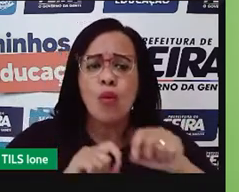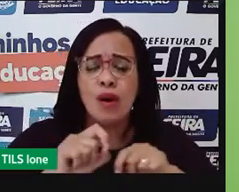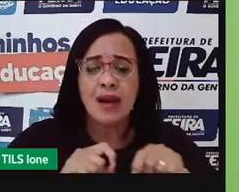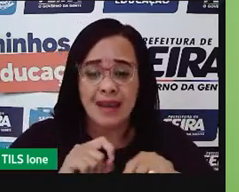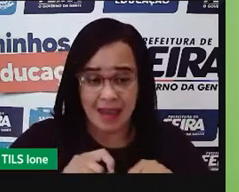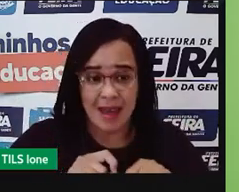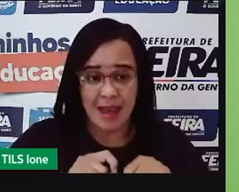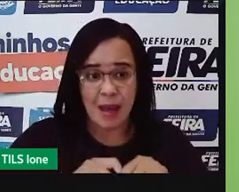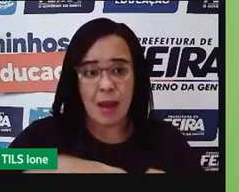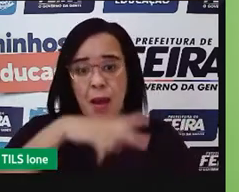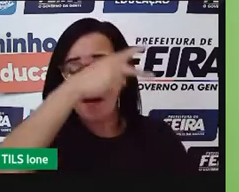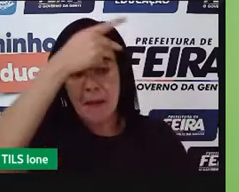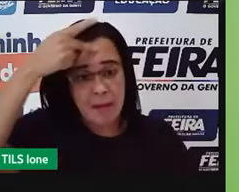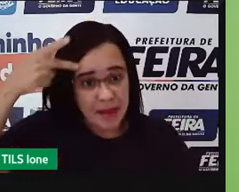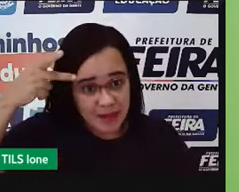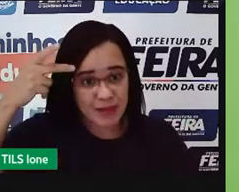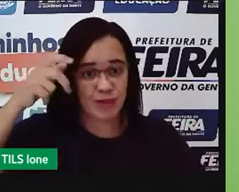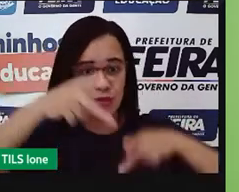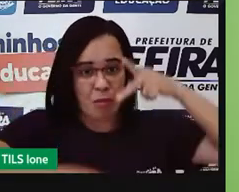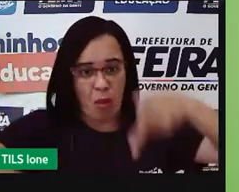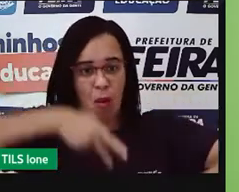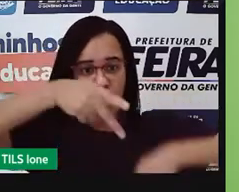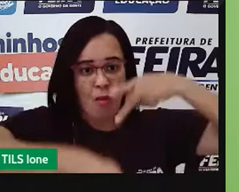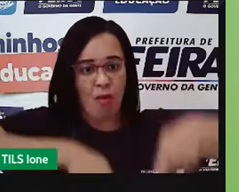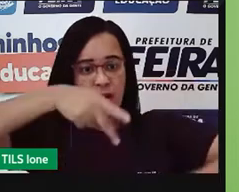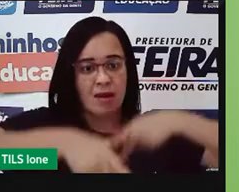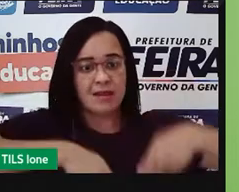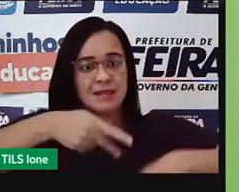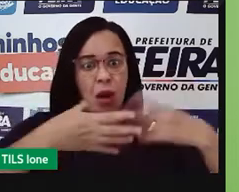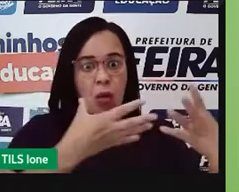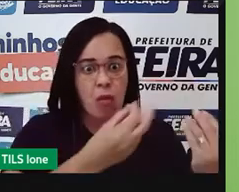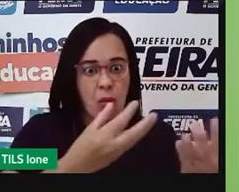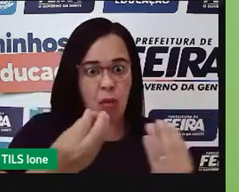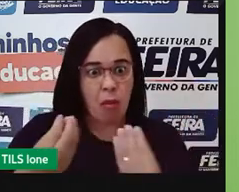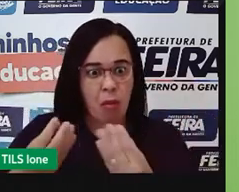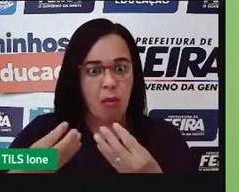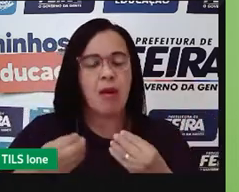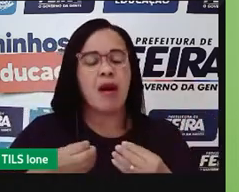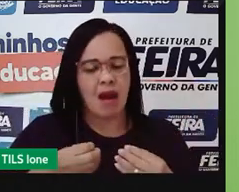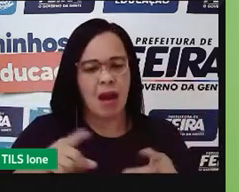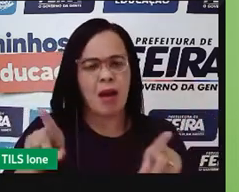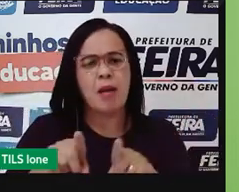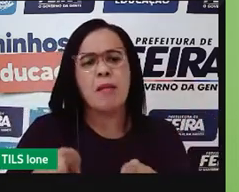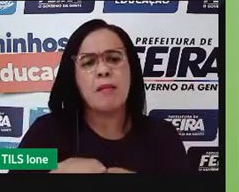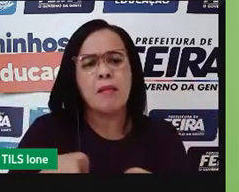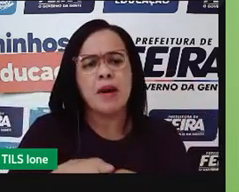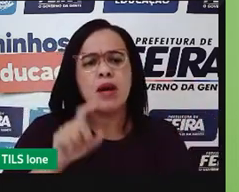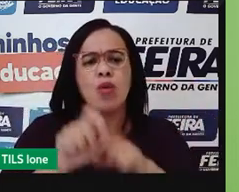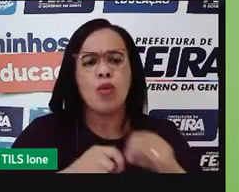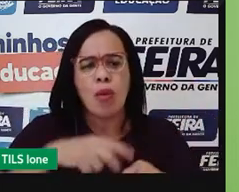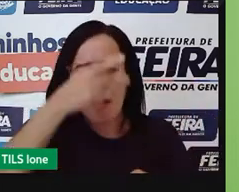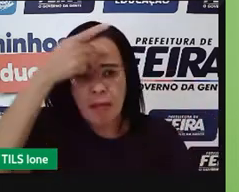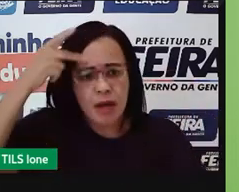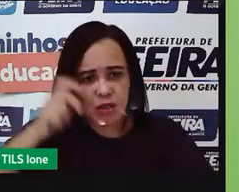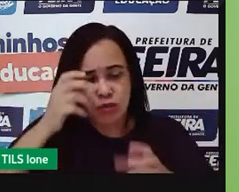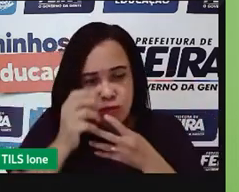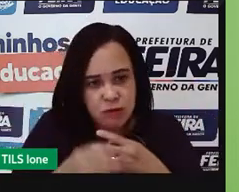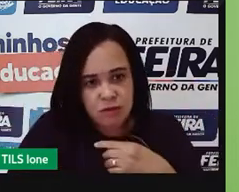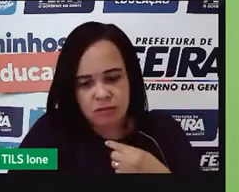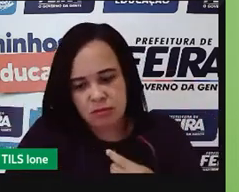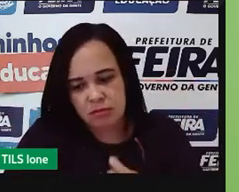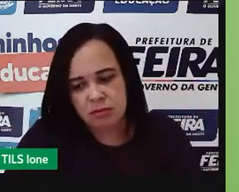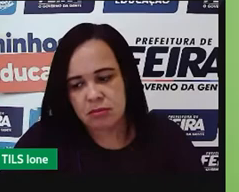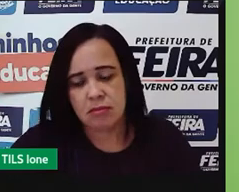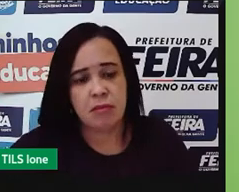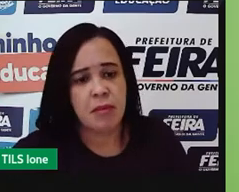êxodo rural, e aí, consequentemente, muita gente migra, né, do campo para a cidade, e vai exigir, às vezes, até